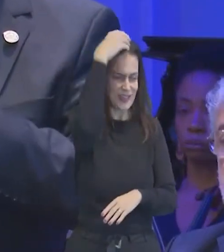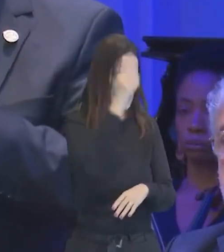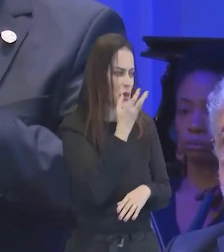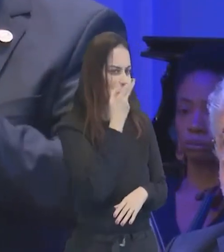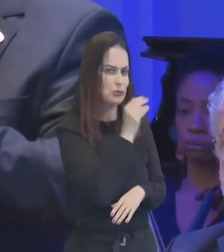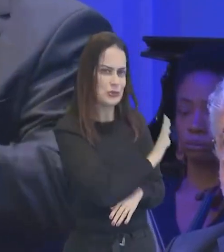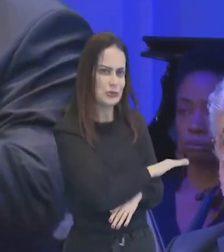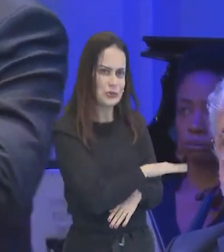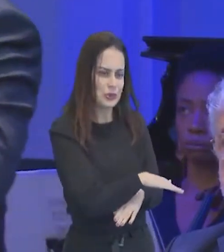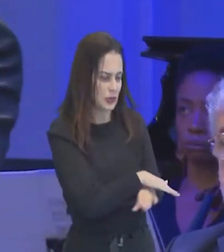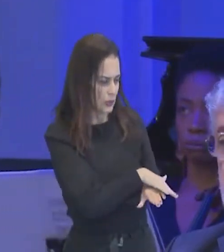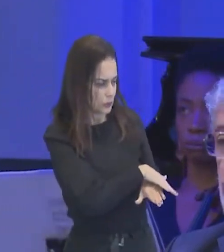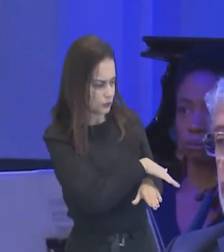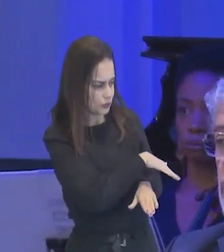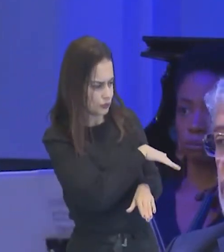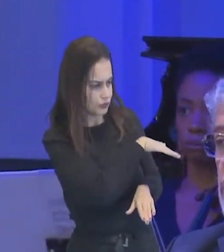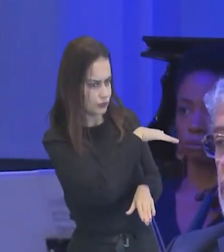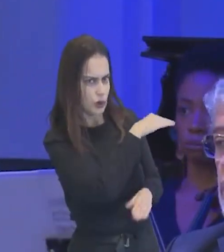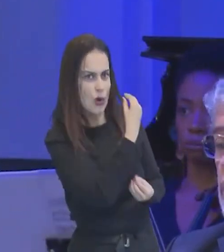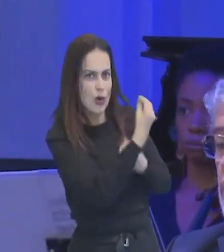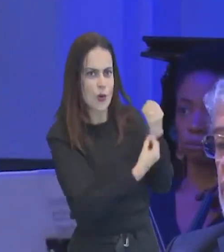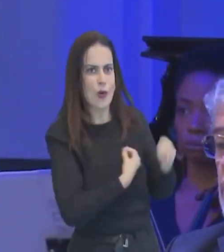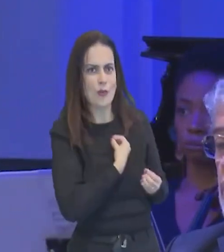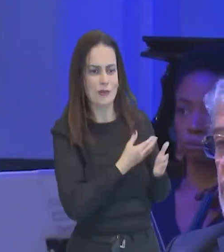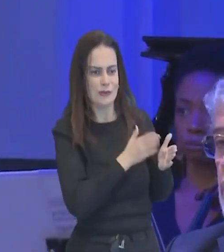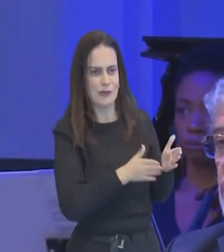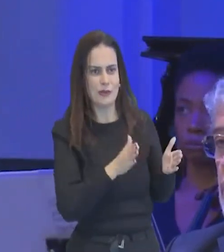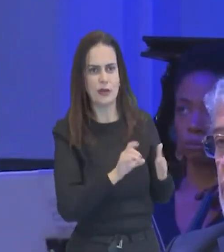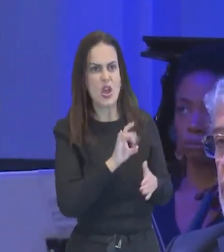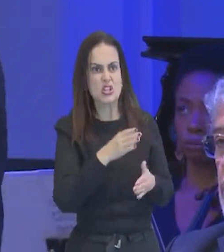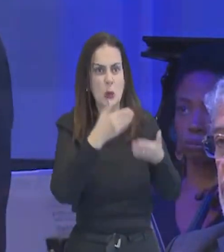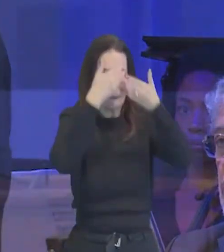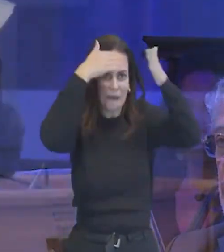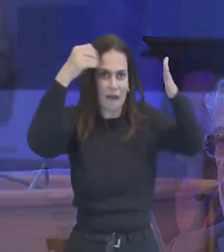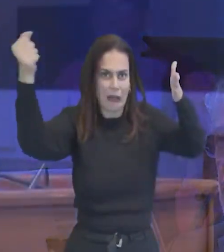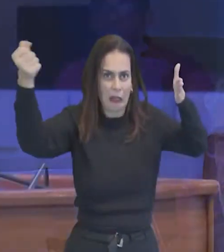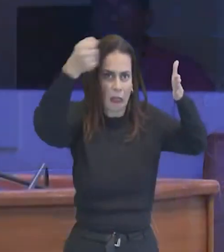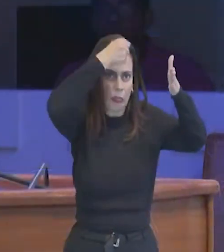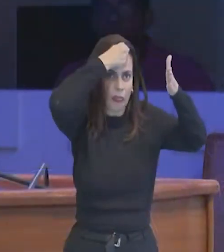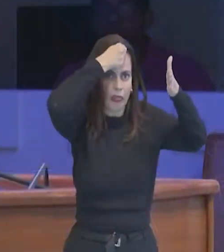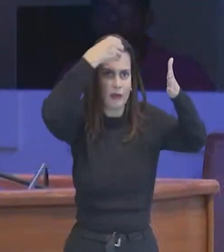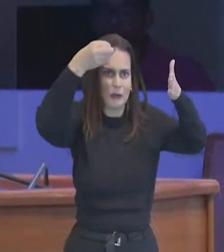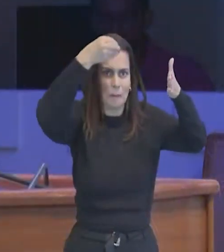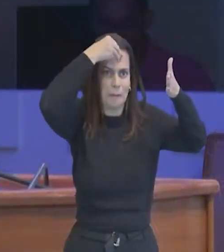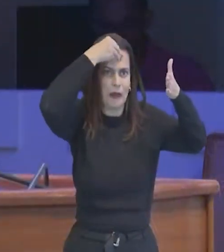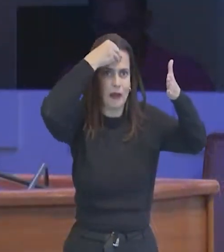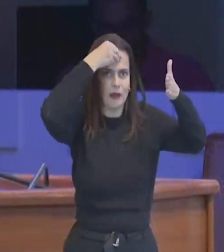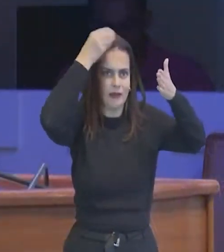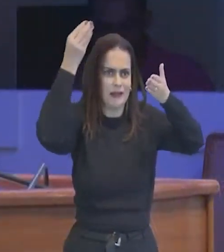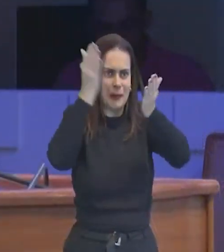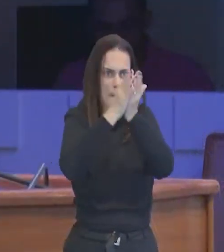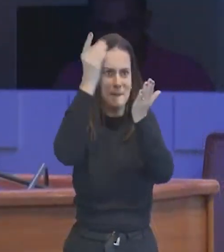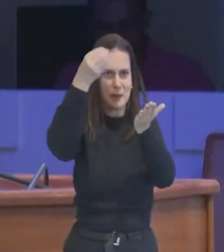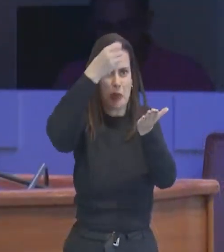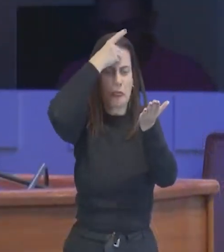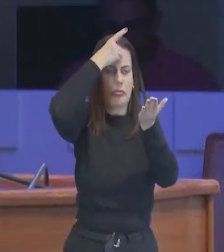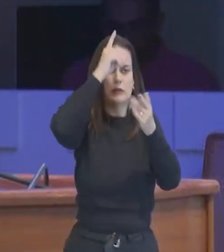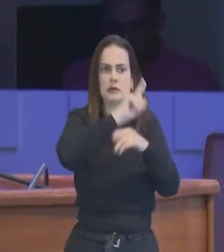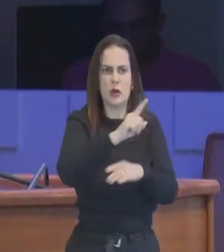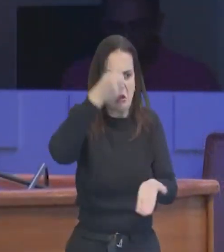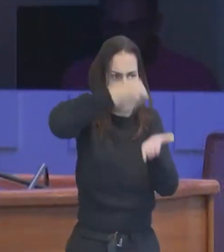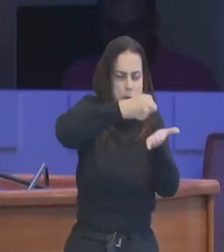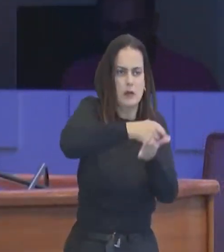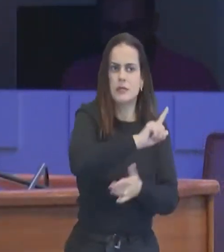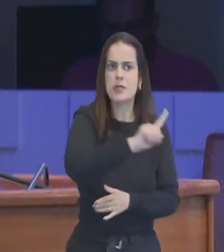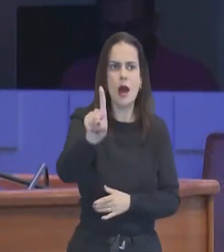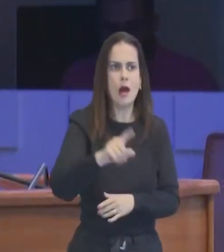que eles estão vivendo, e não simplesmente abrir a mente e a cabeça dessas crianças, e colocar a palavra de Deus, como se fosse uma imposição,